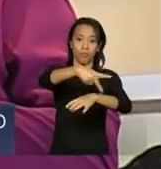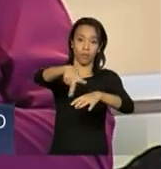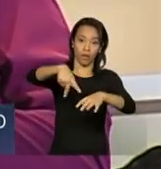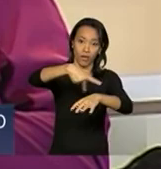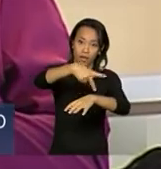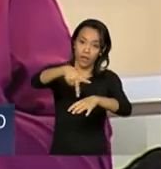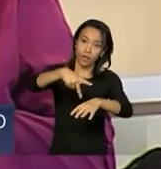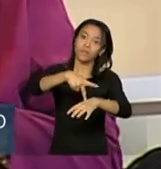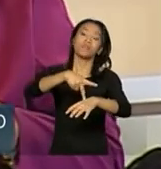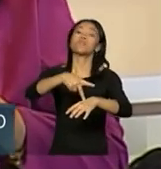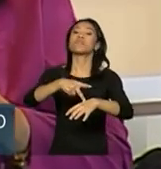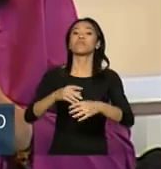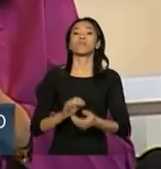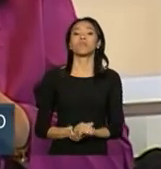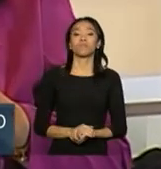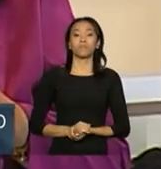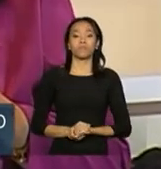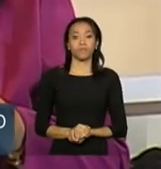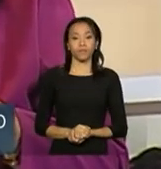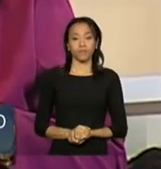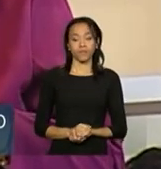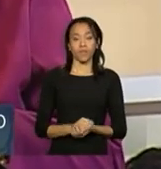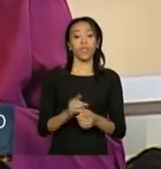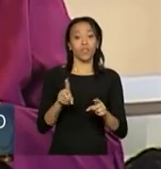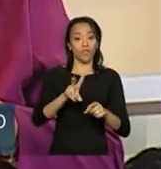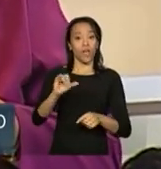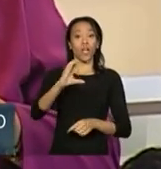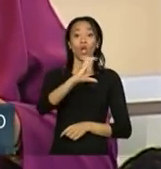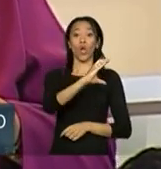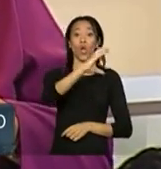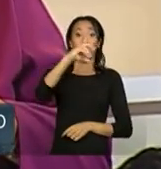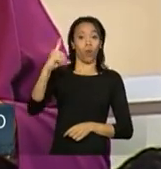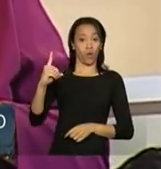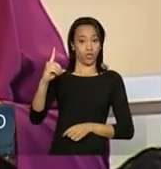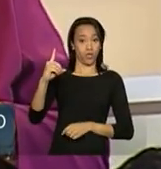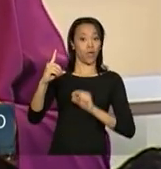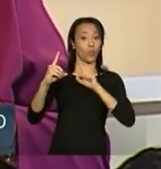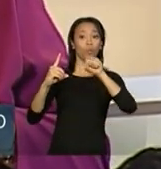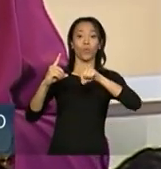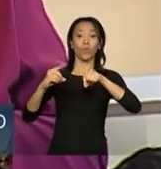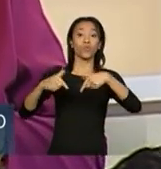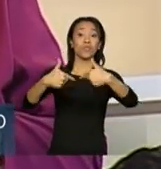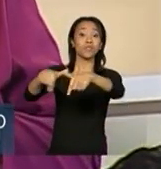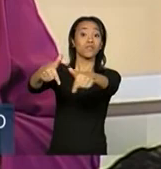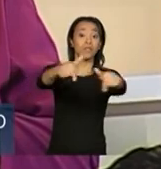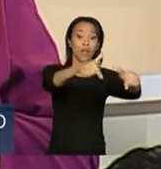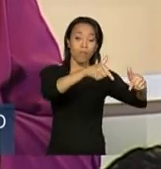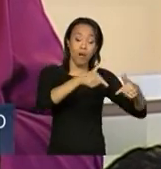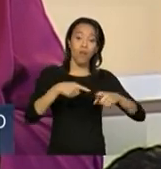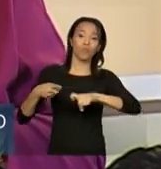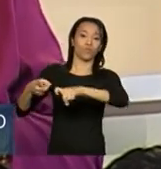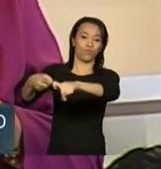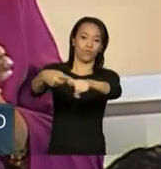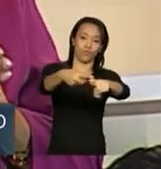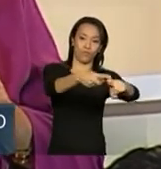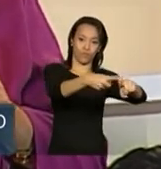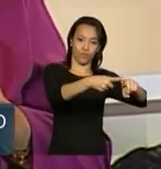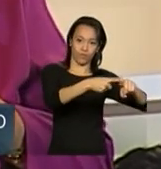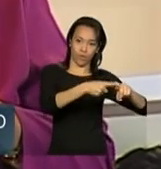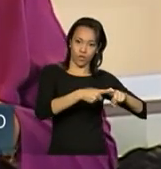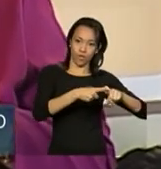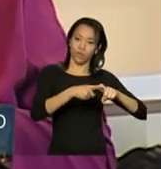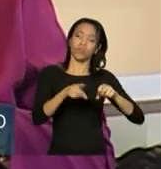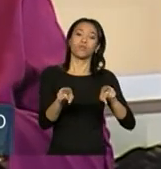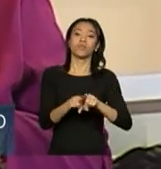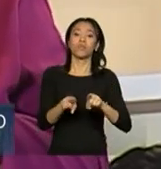que em Ministério de Salud, vai coordenar o trabalho dos médicos cubanos, de conjunto com